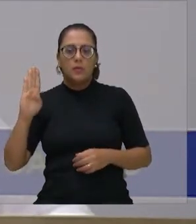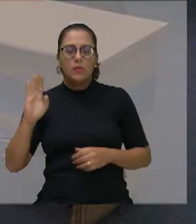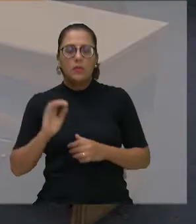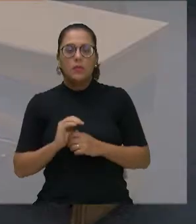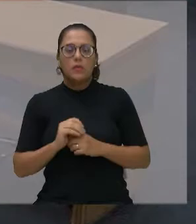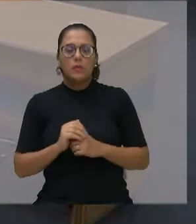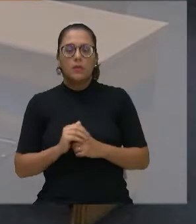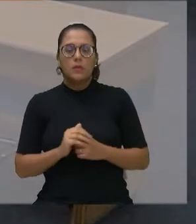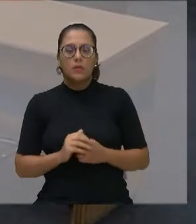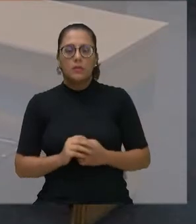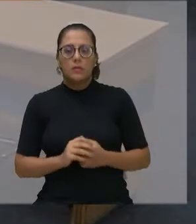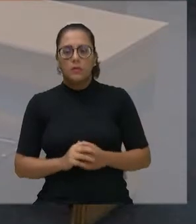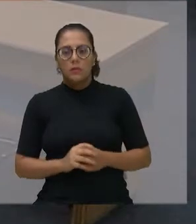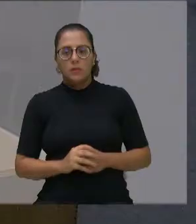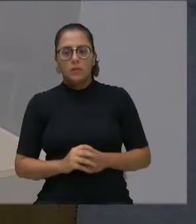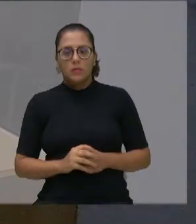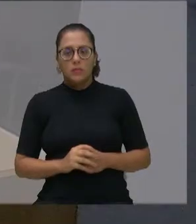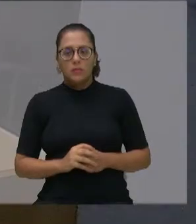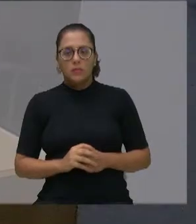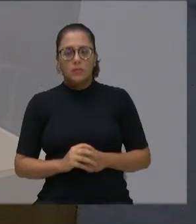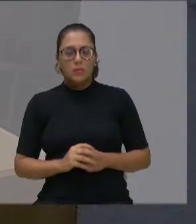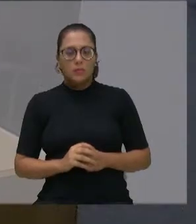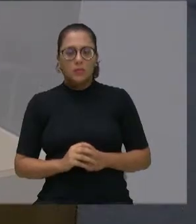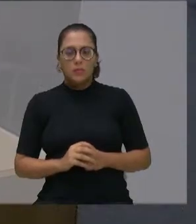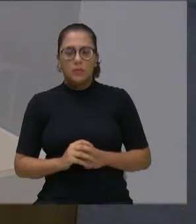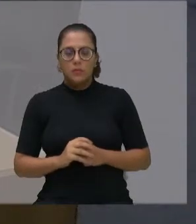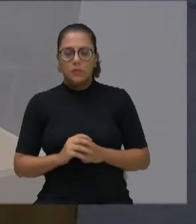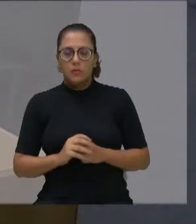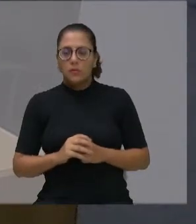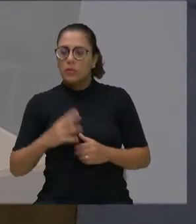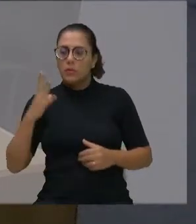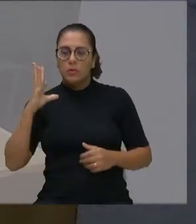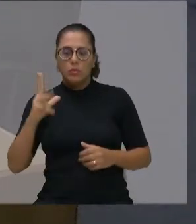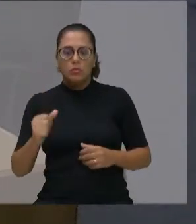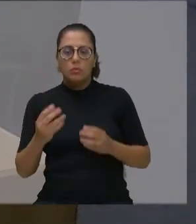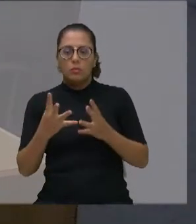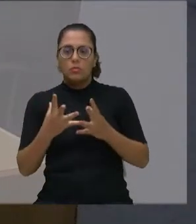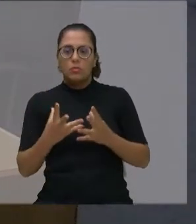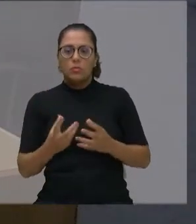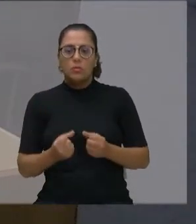manifestem. Nenhuma manifestação contrária. Aprovado por unanimidade.